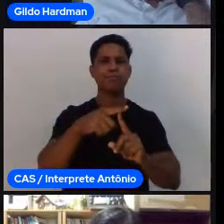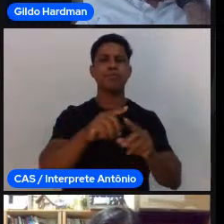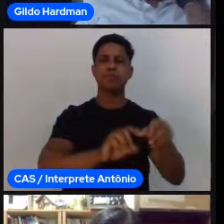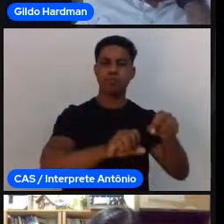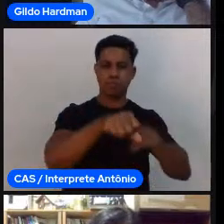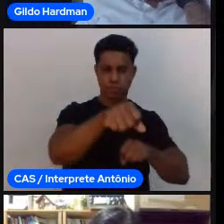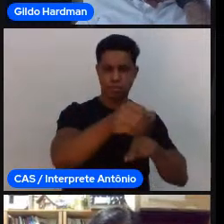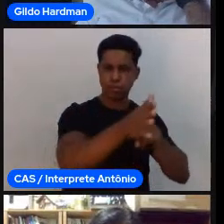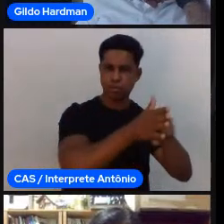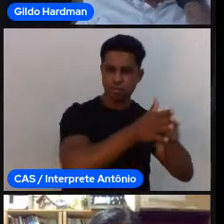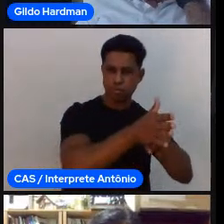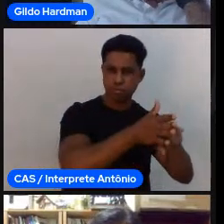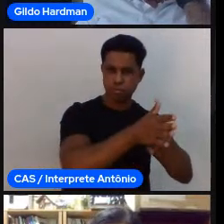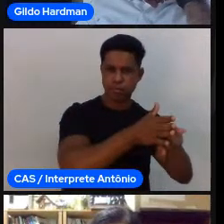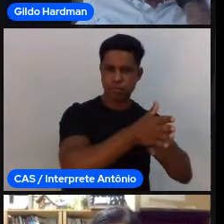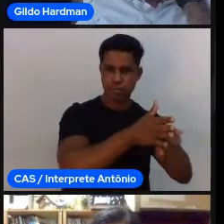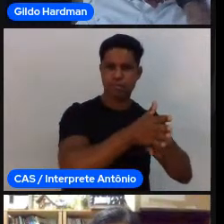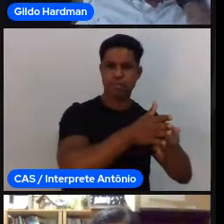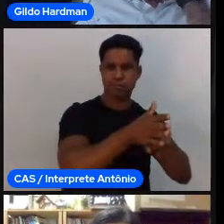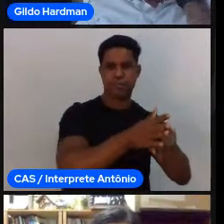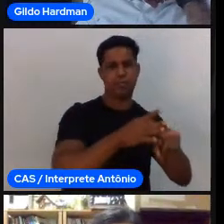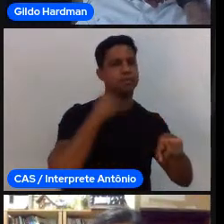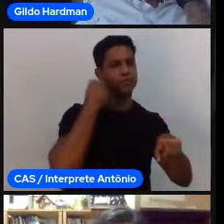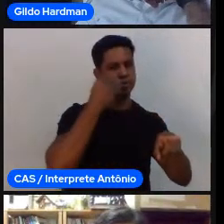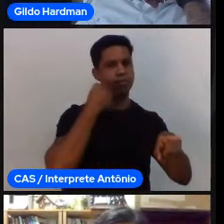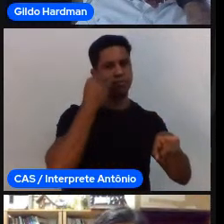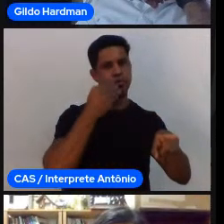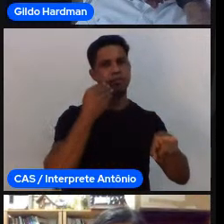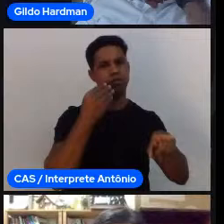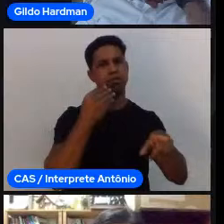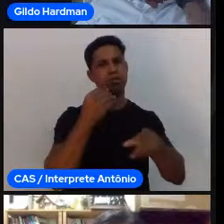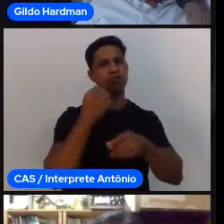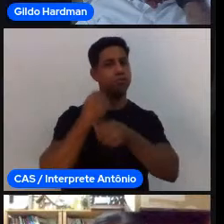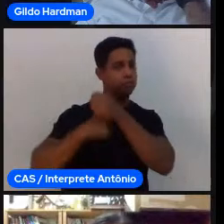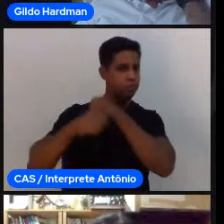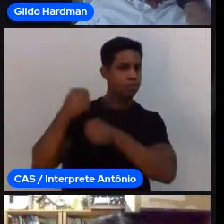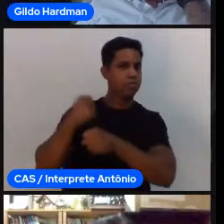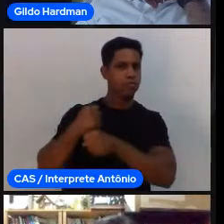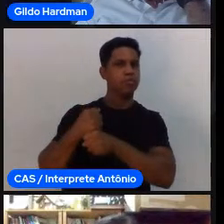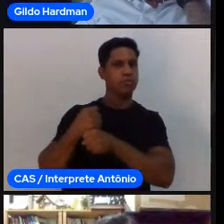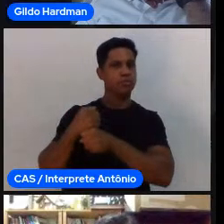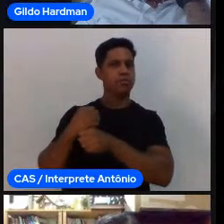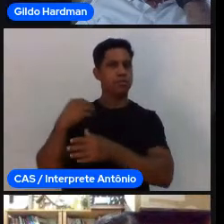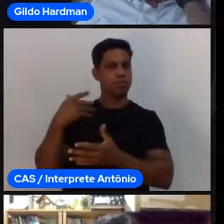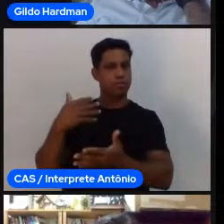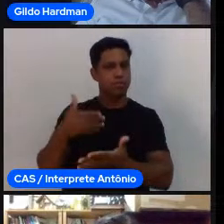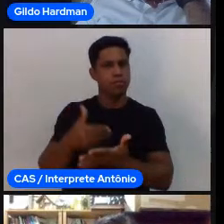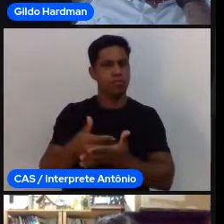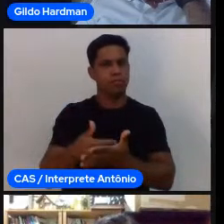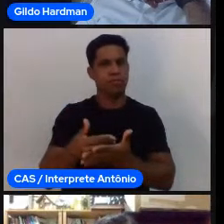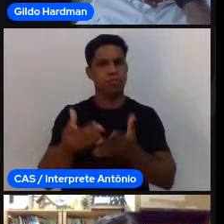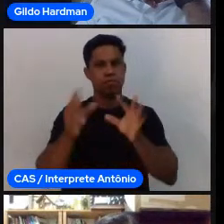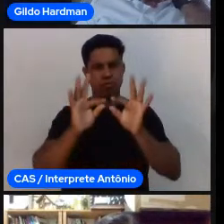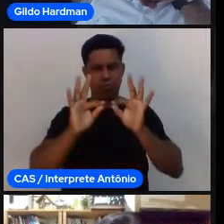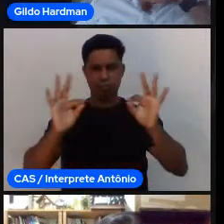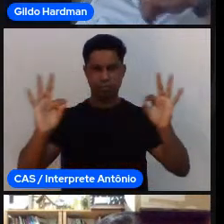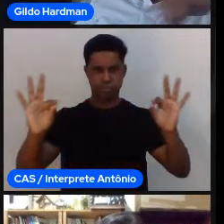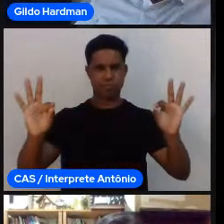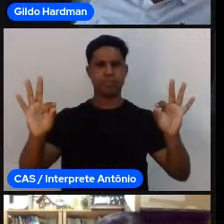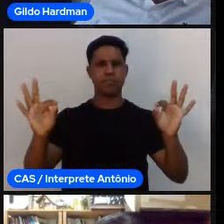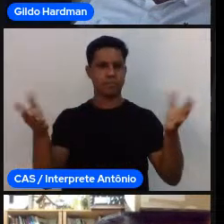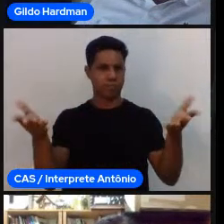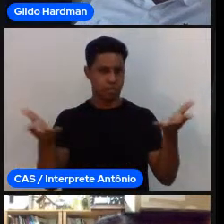tenho feito um pouquinho mais nos últimos anos. Então, eu tenho uma trajetória também como treinadora, como